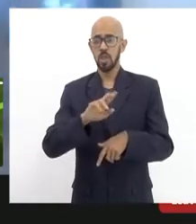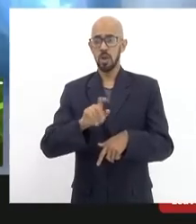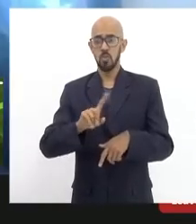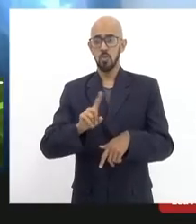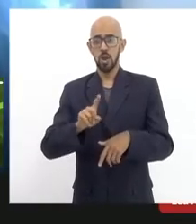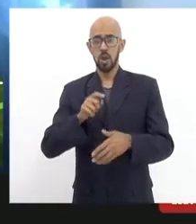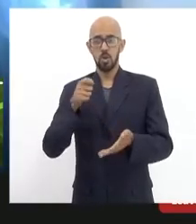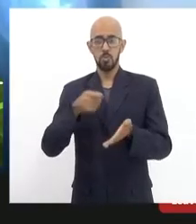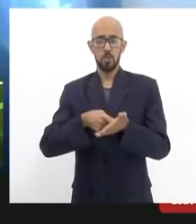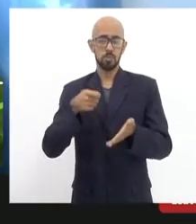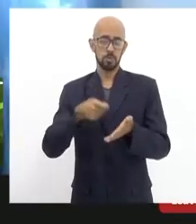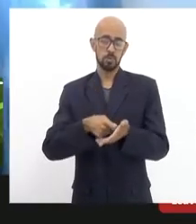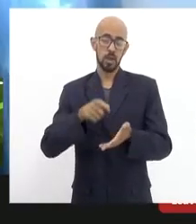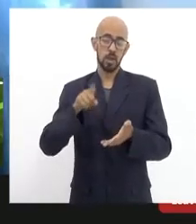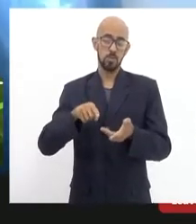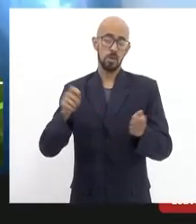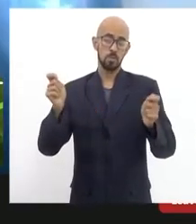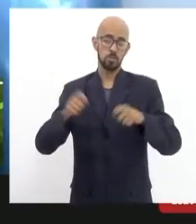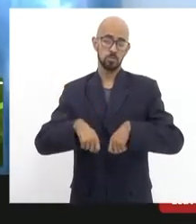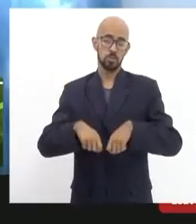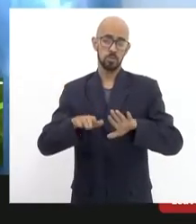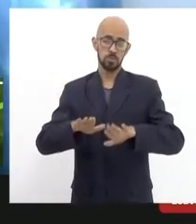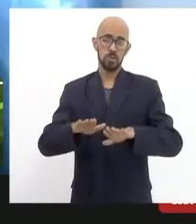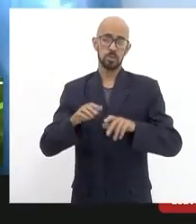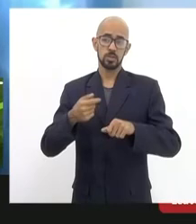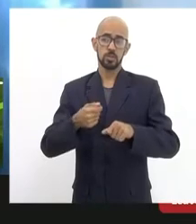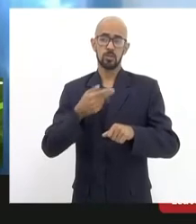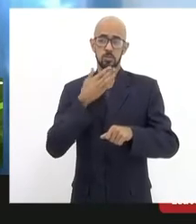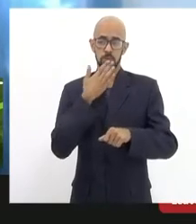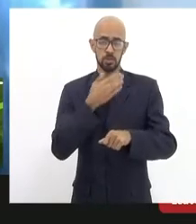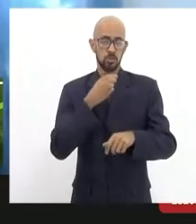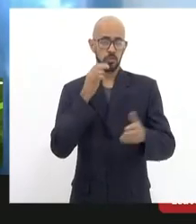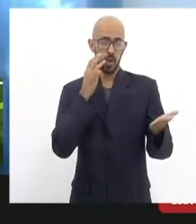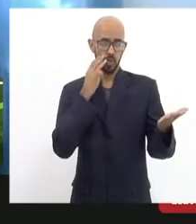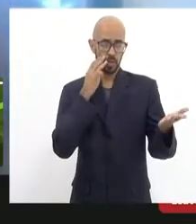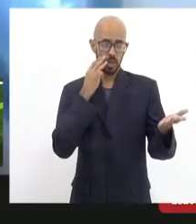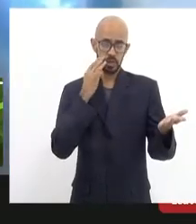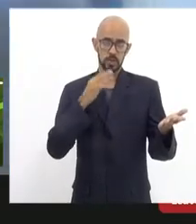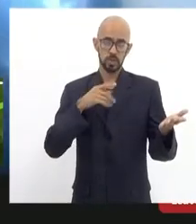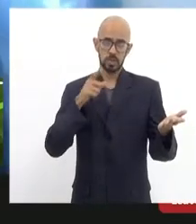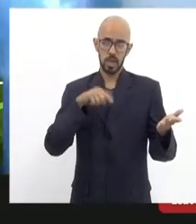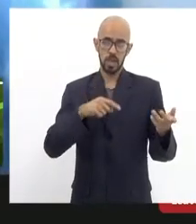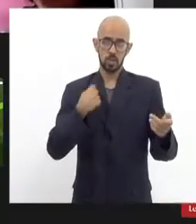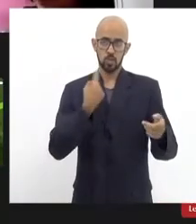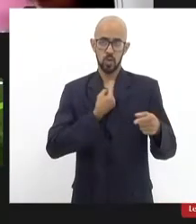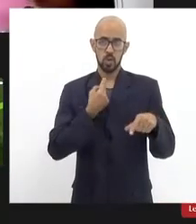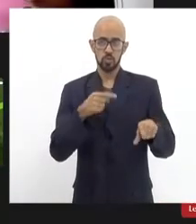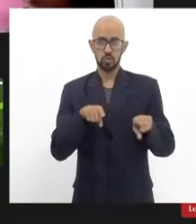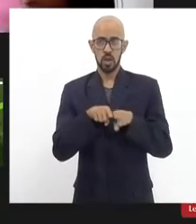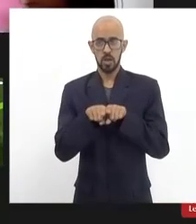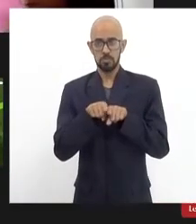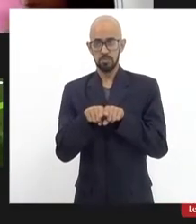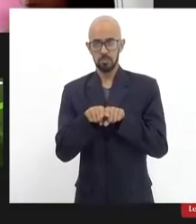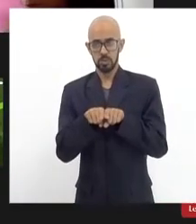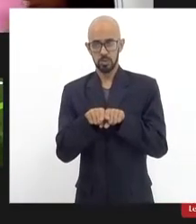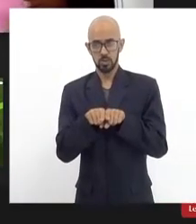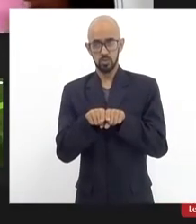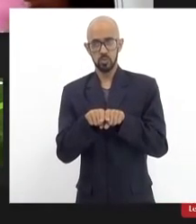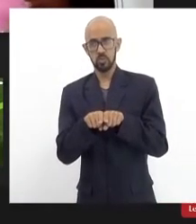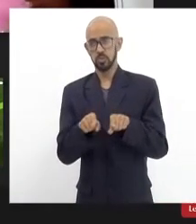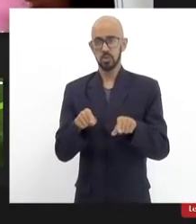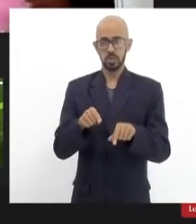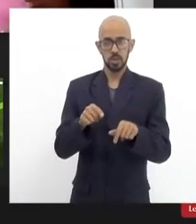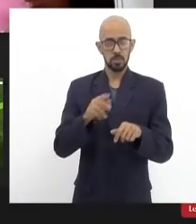como uma possibilidade mas eu passo para o Valdeque que é nosso companheiro preside a Comissão de Ciência e Tecnologia